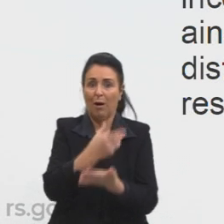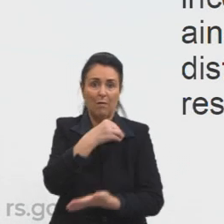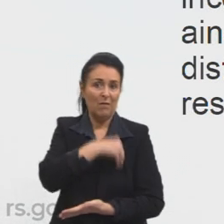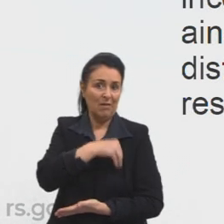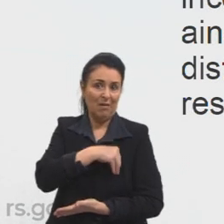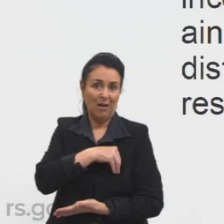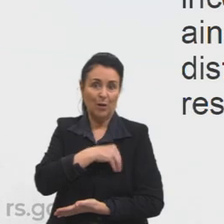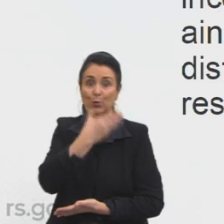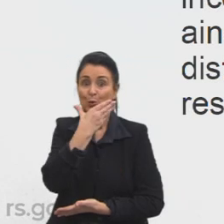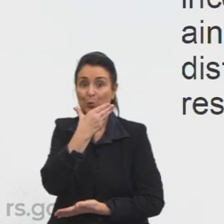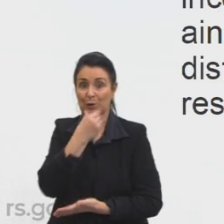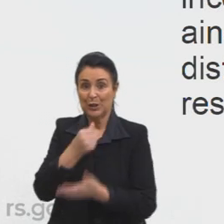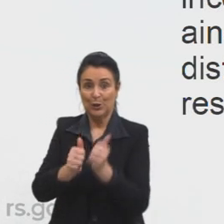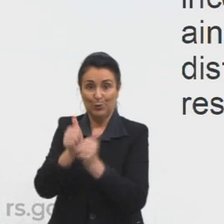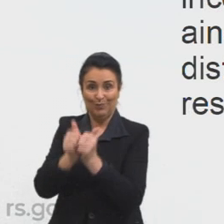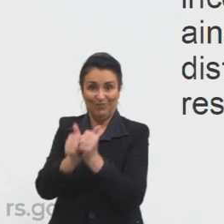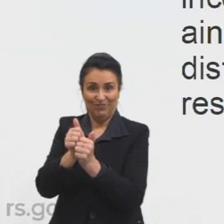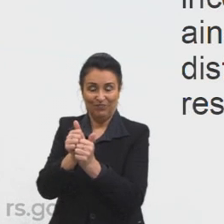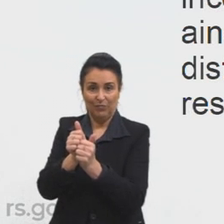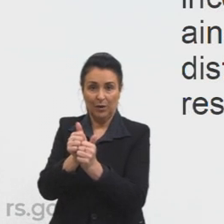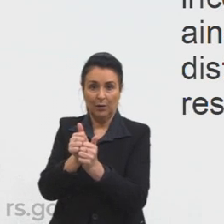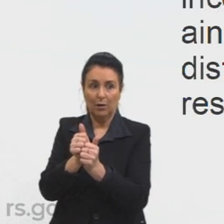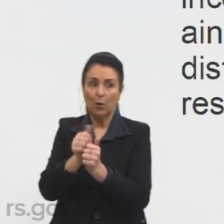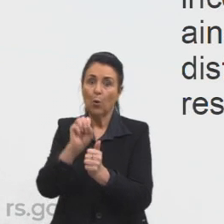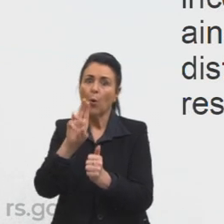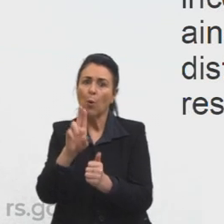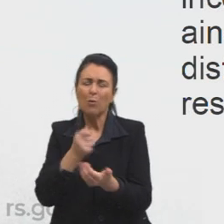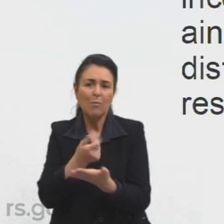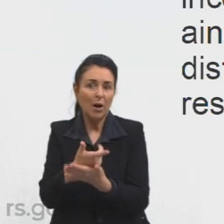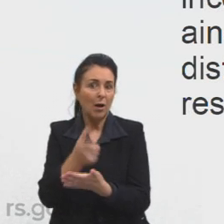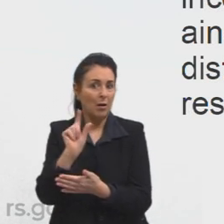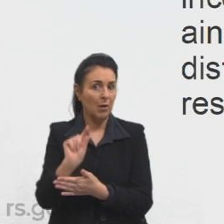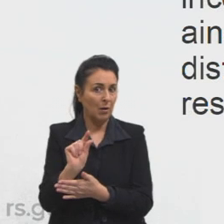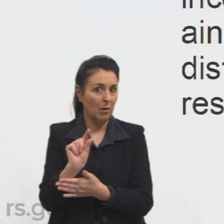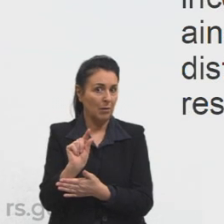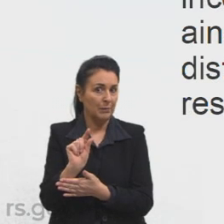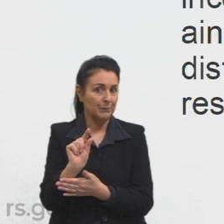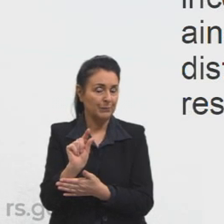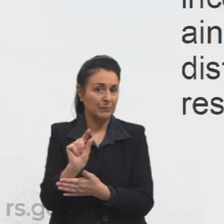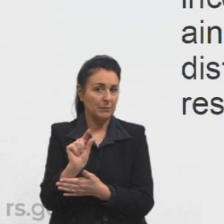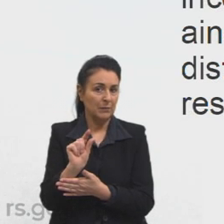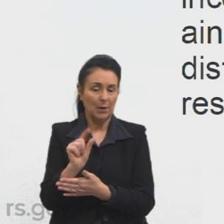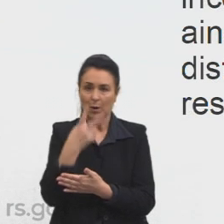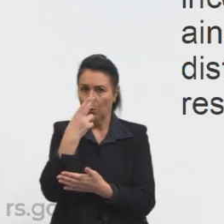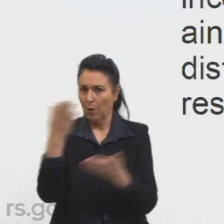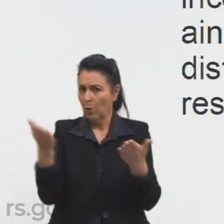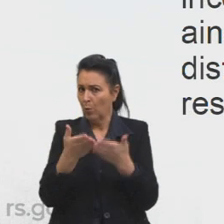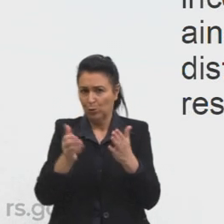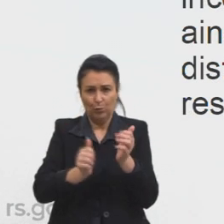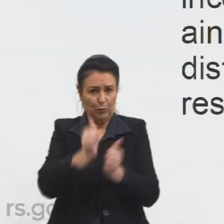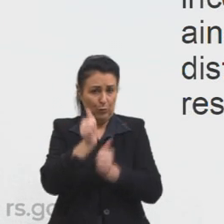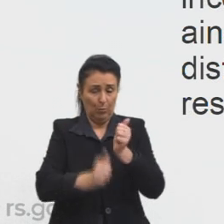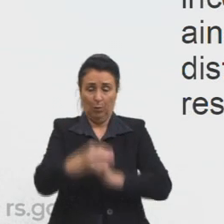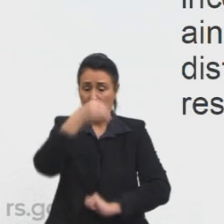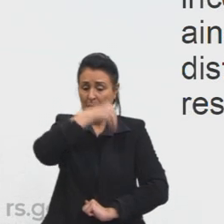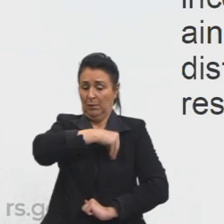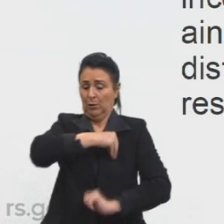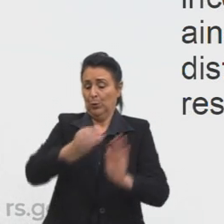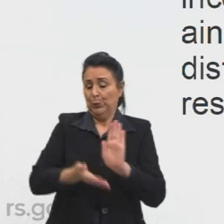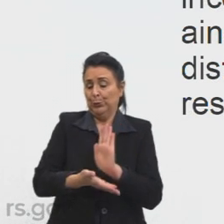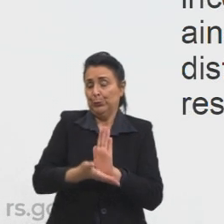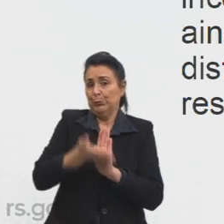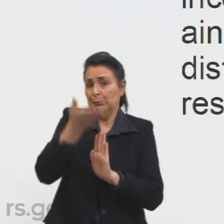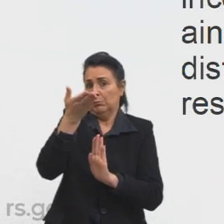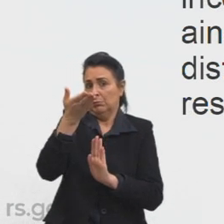que remuneravam com certeza não faziam da mesma forma de hoje é porque a gente tem hoje salários exorbitantes no futebol